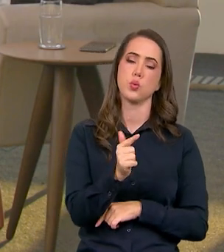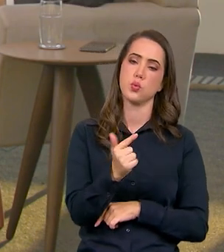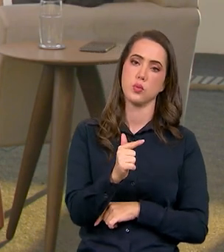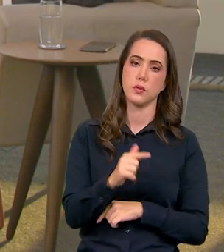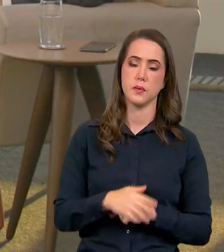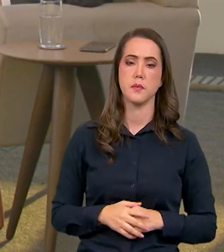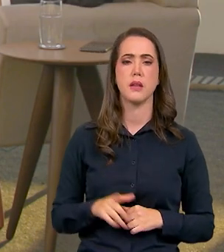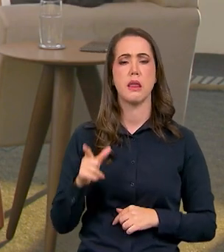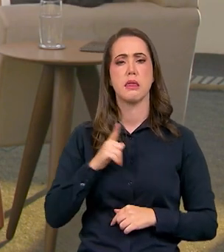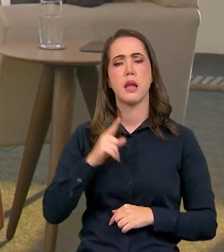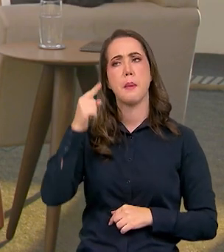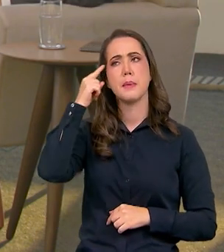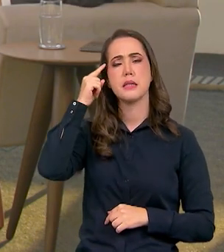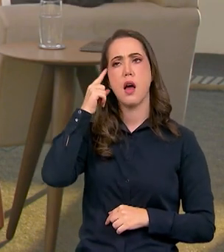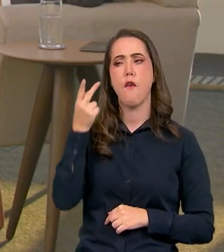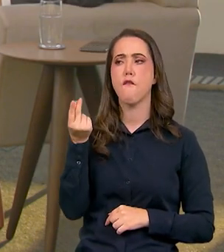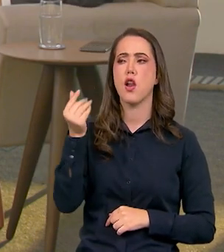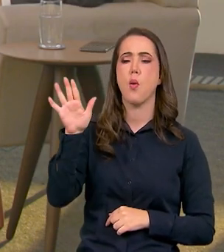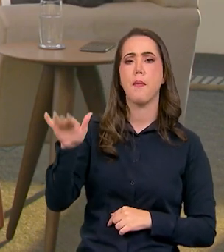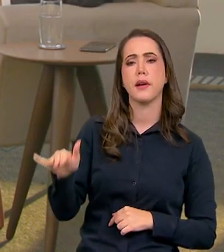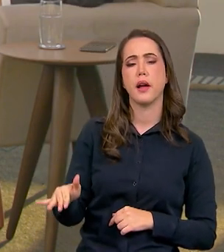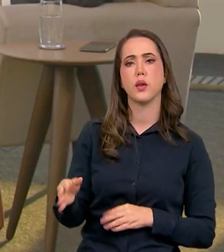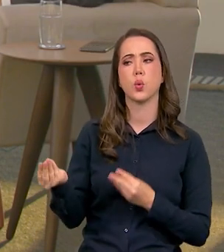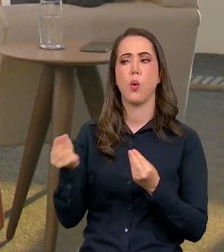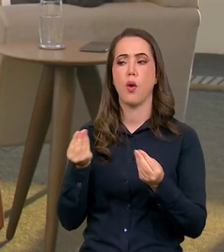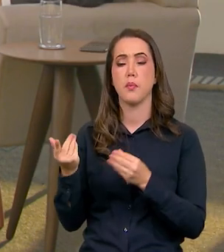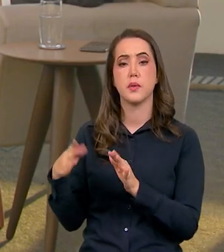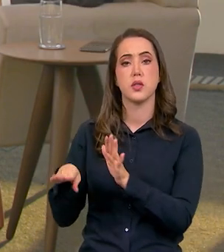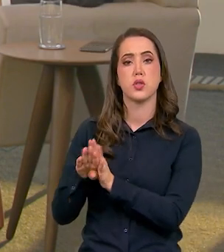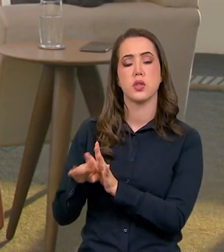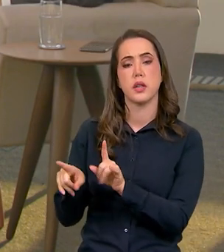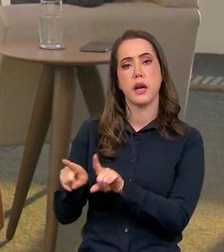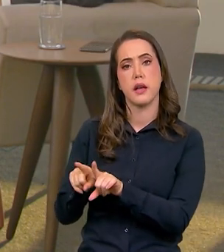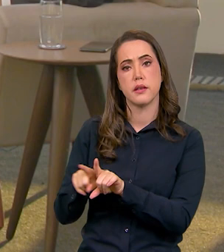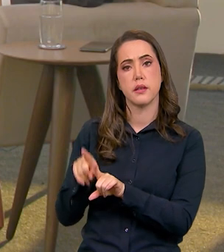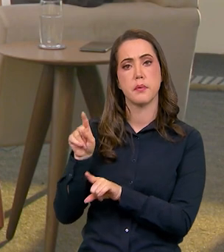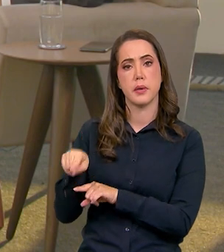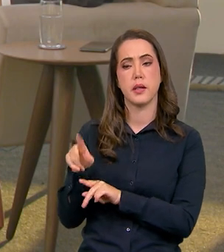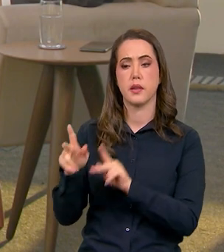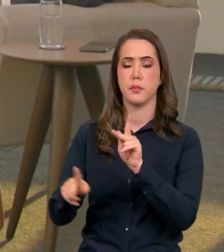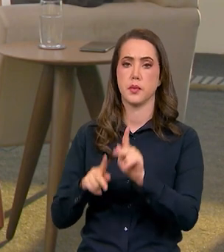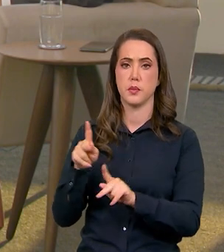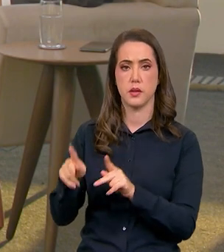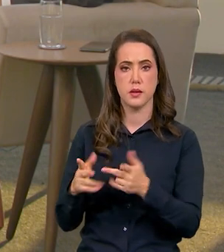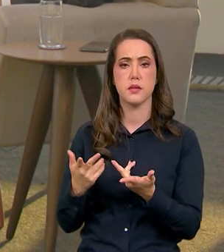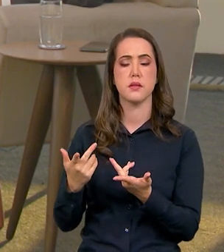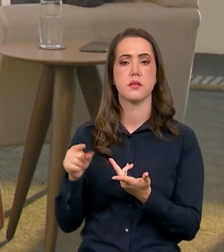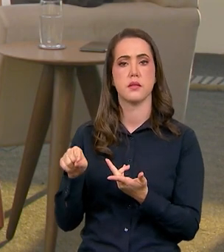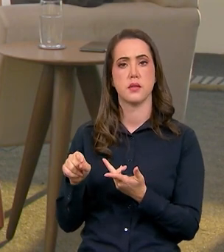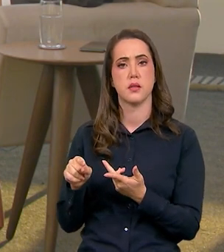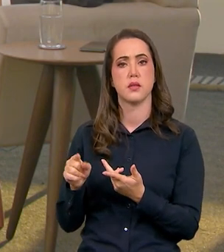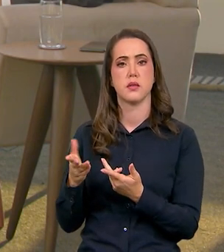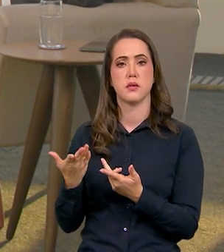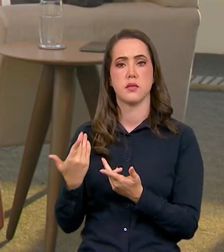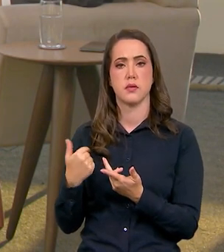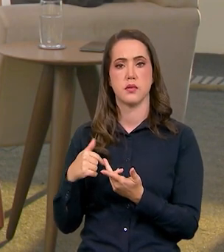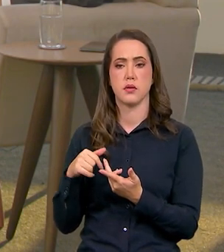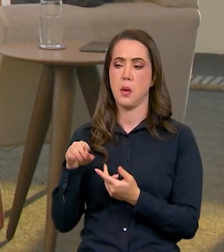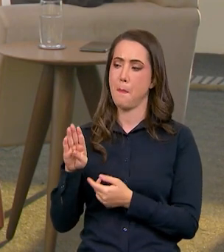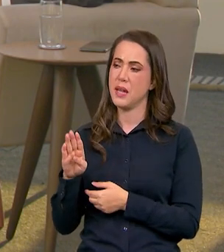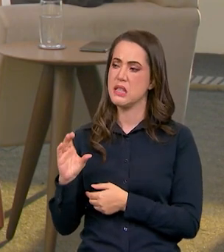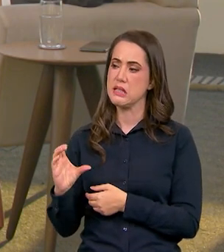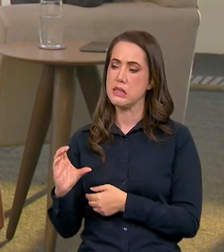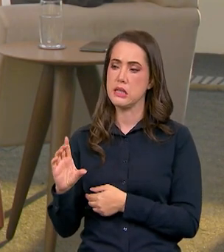mais democrática? Baratear um pouco isso para que chegue também na população também de classes